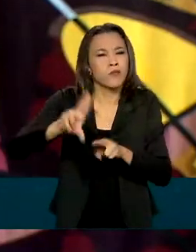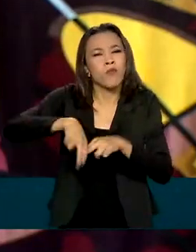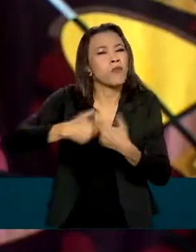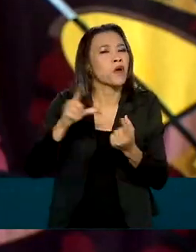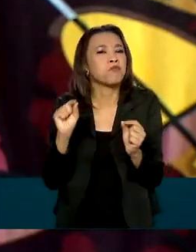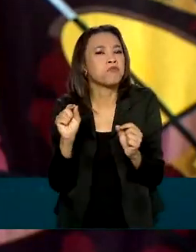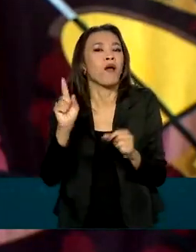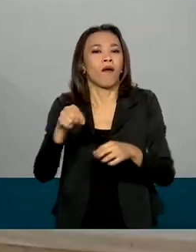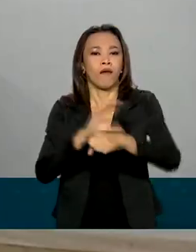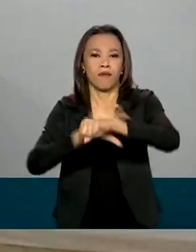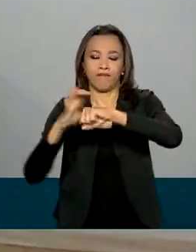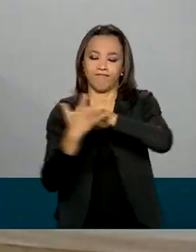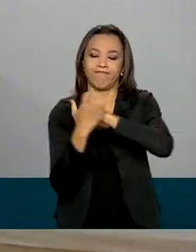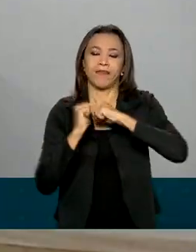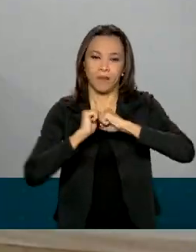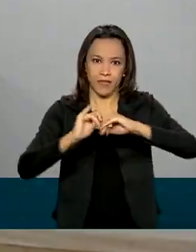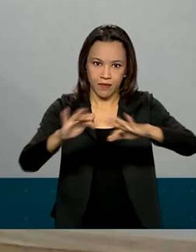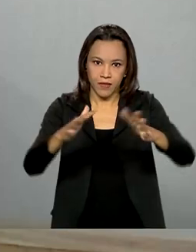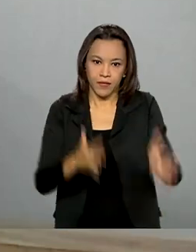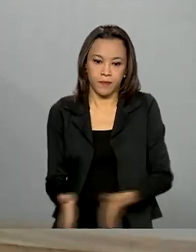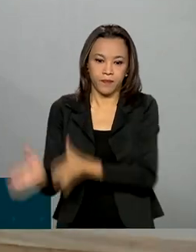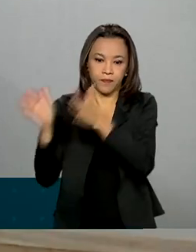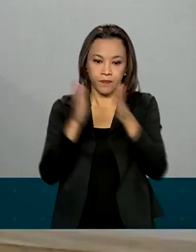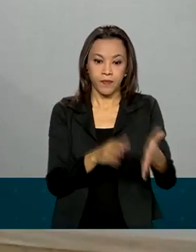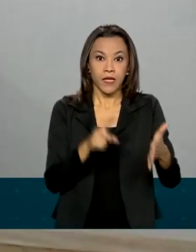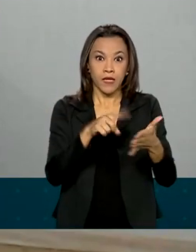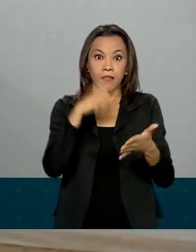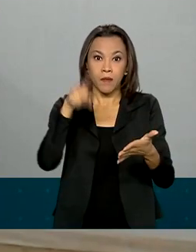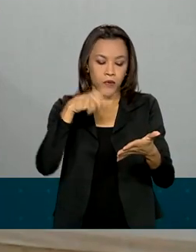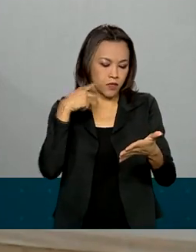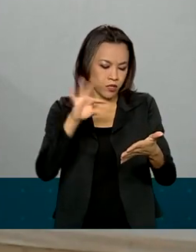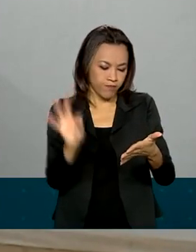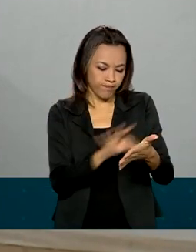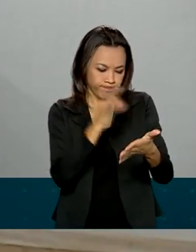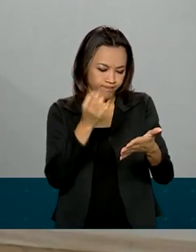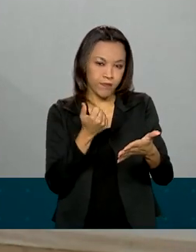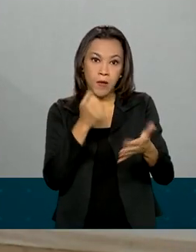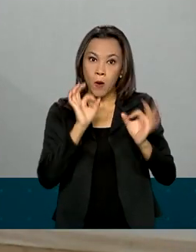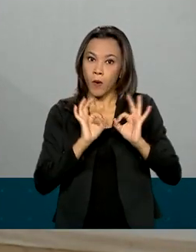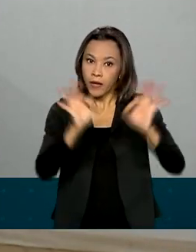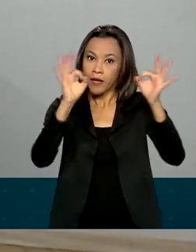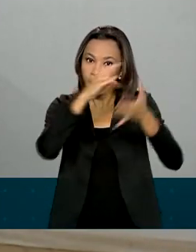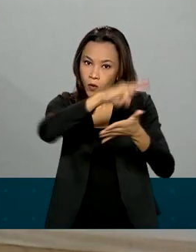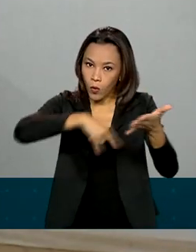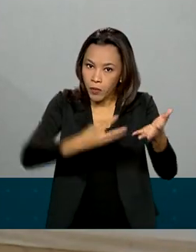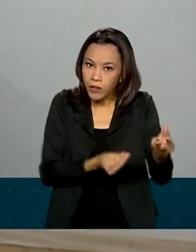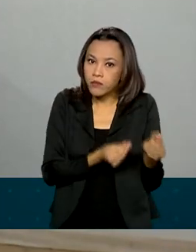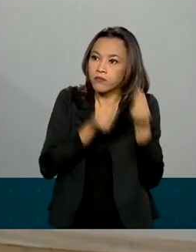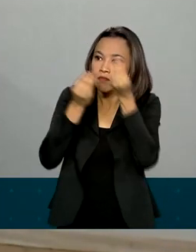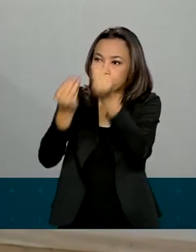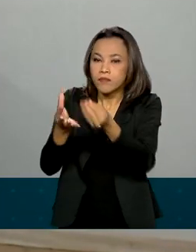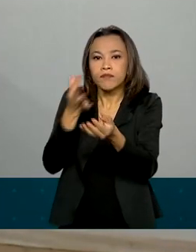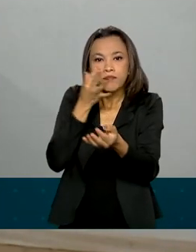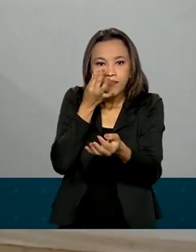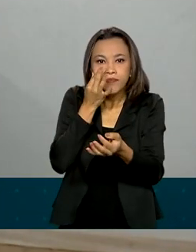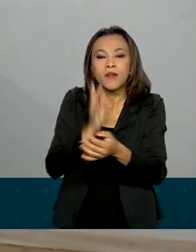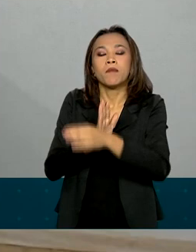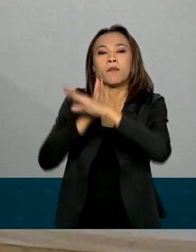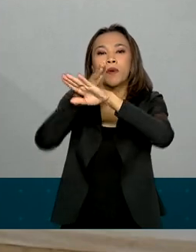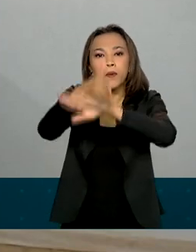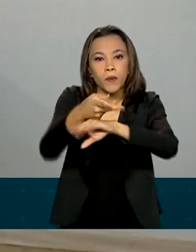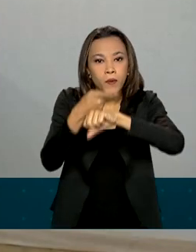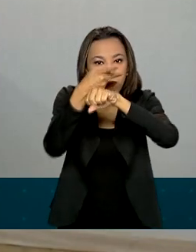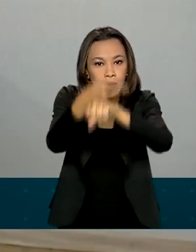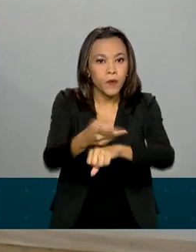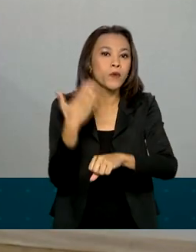pandemia do coronavírus. Após a validação, é necessário que o estudante compareça à agência da Caixa Econômica